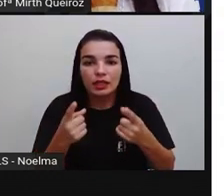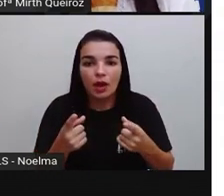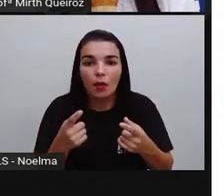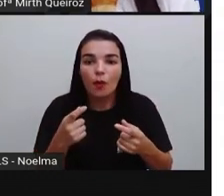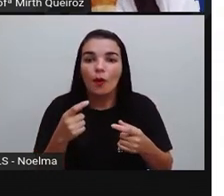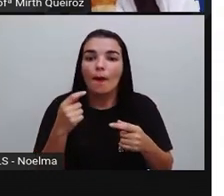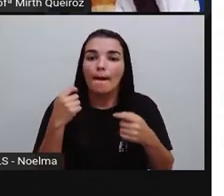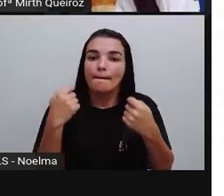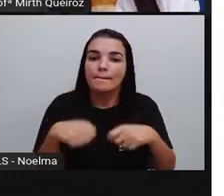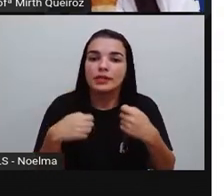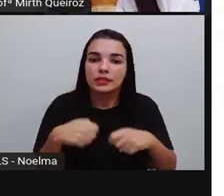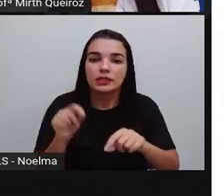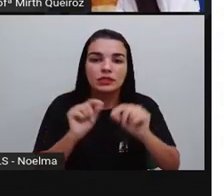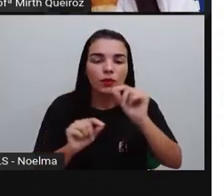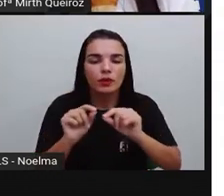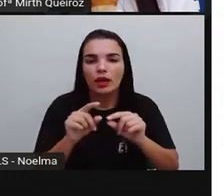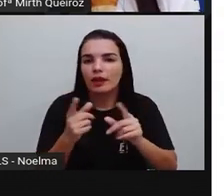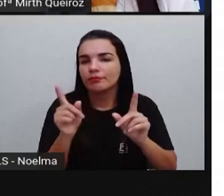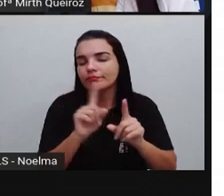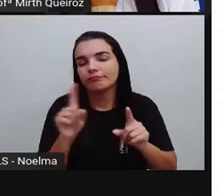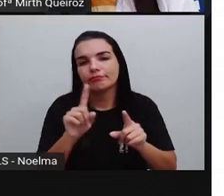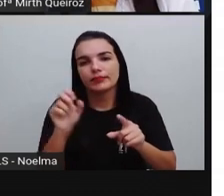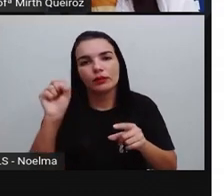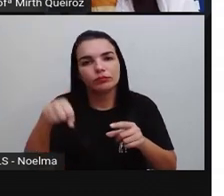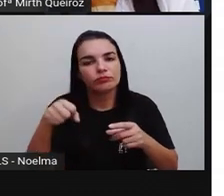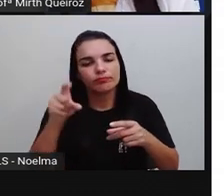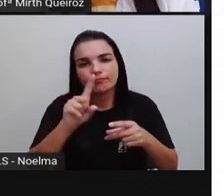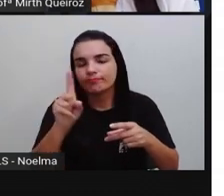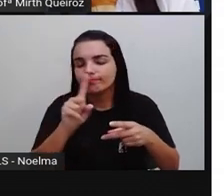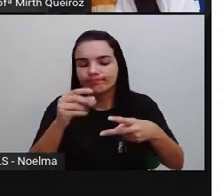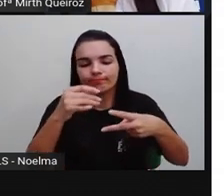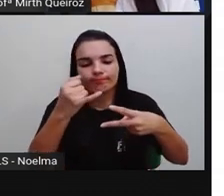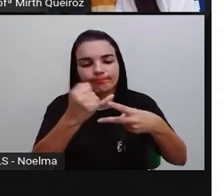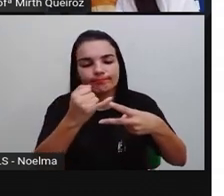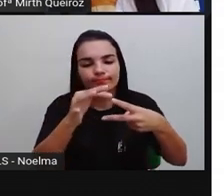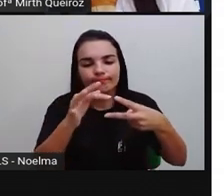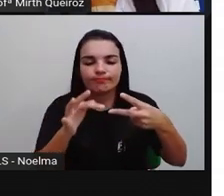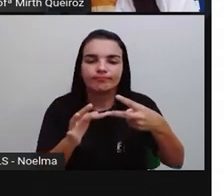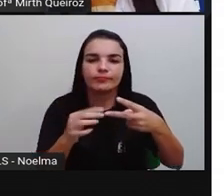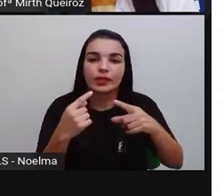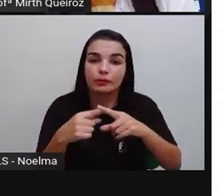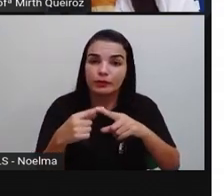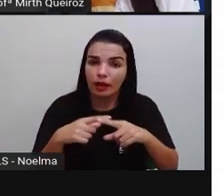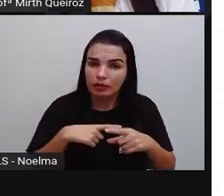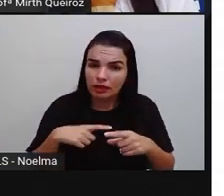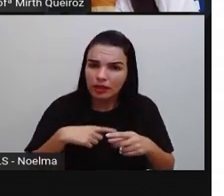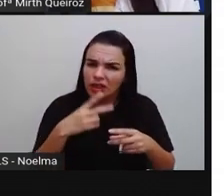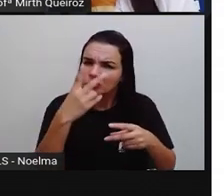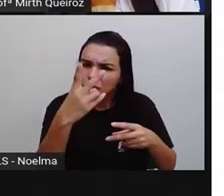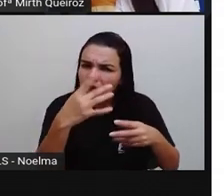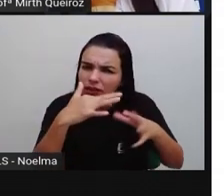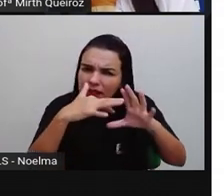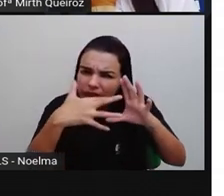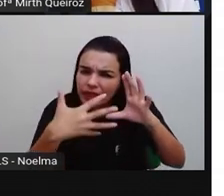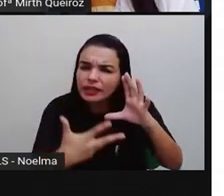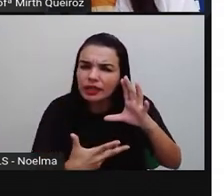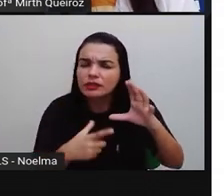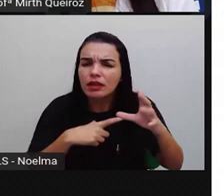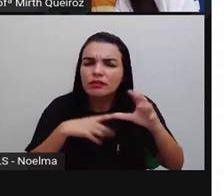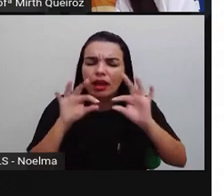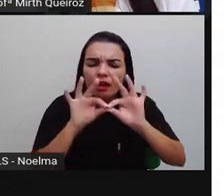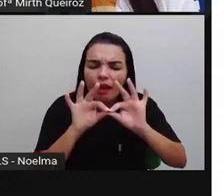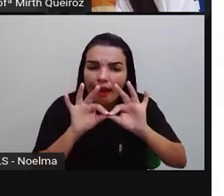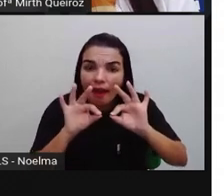portanto, não pode ser considerado um polígono, pois, apesar de cumprir os dois requisitos, né? Já que